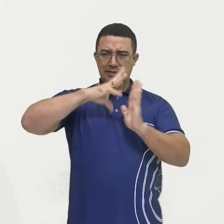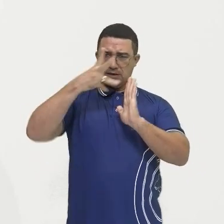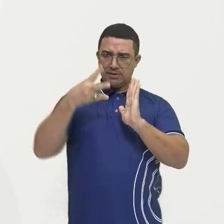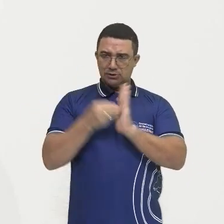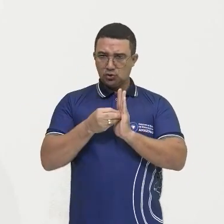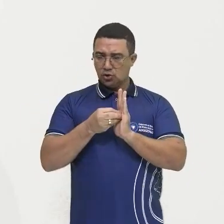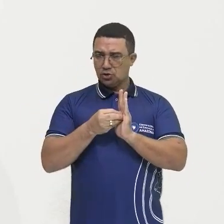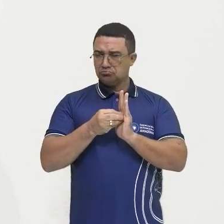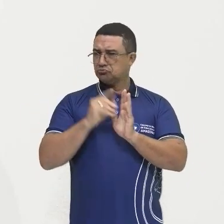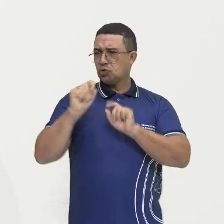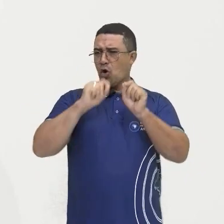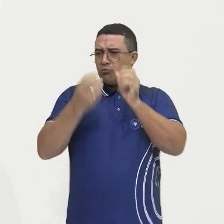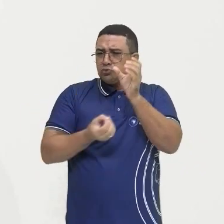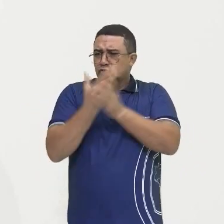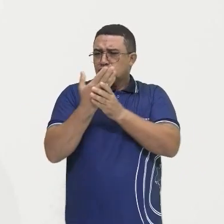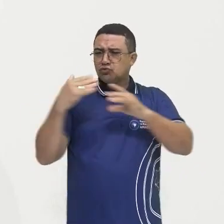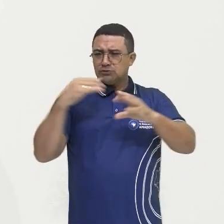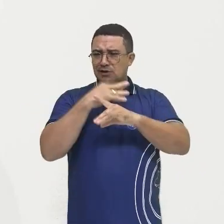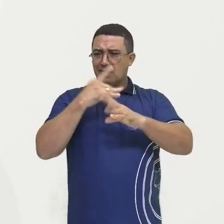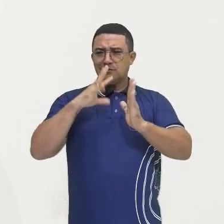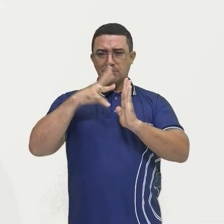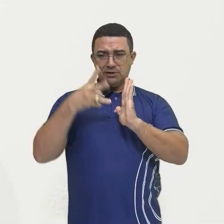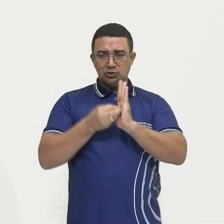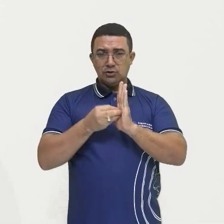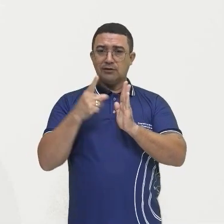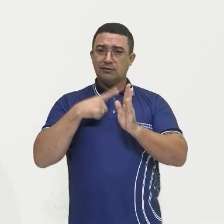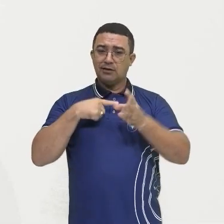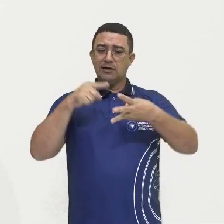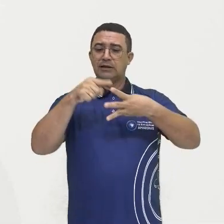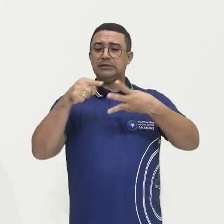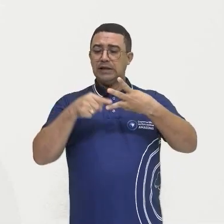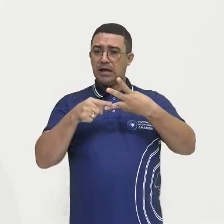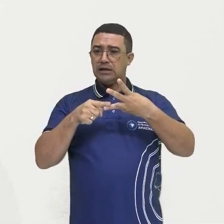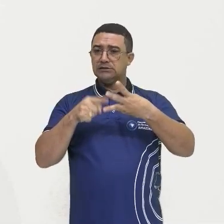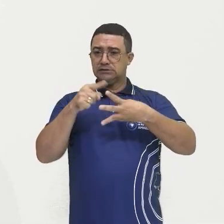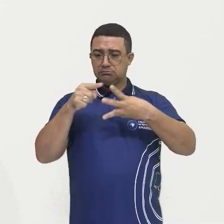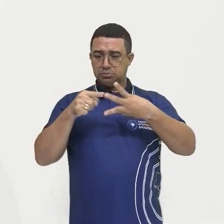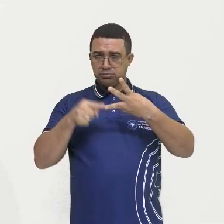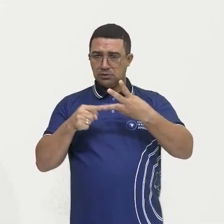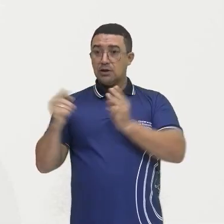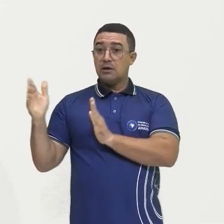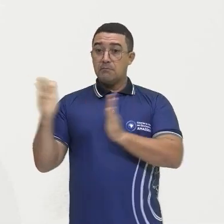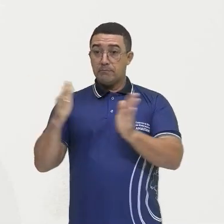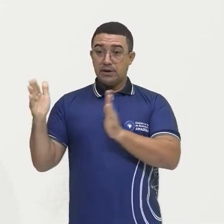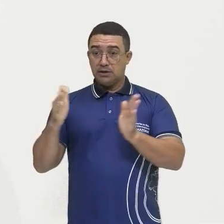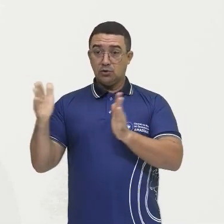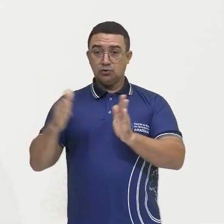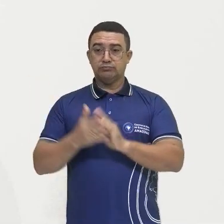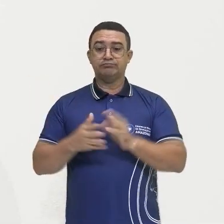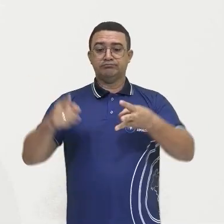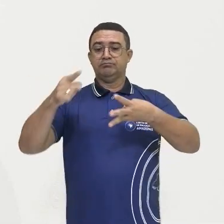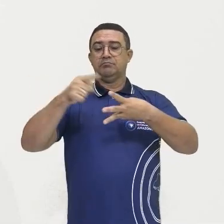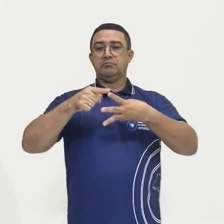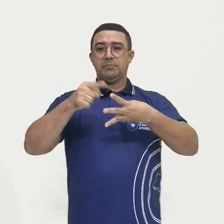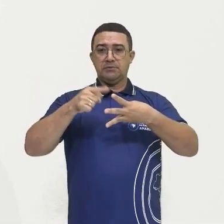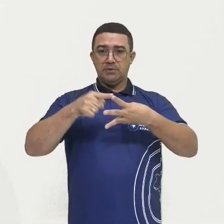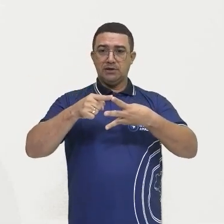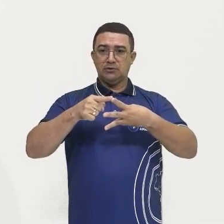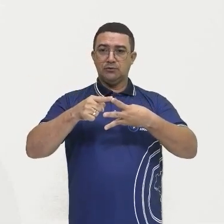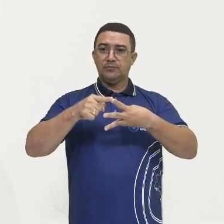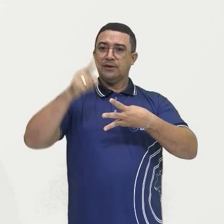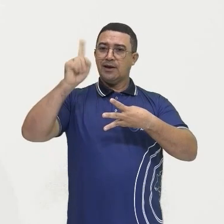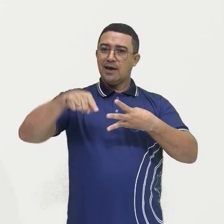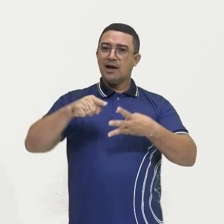urbanização da Amazônia, a gente tem em destaque esses três períodos principais, né? O primeiro, que é